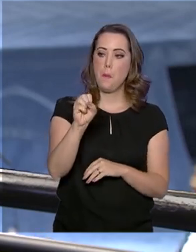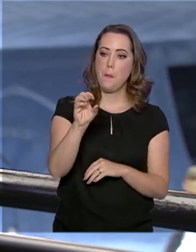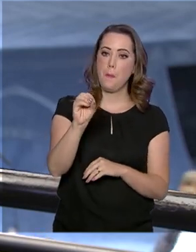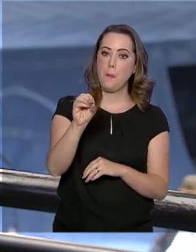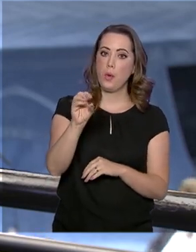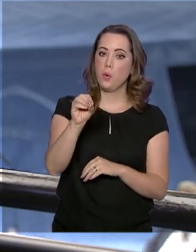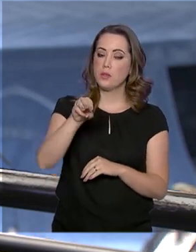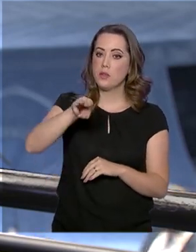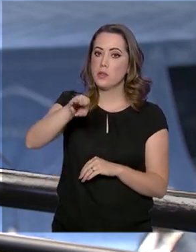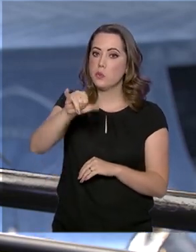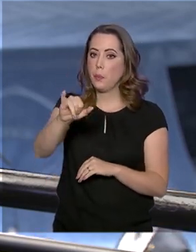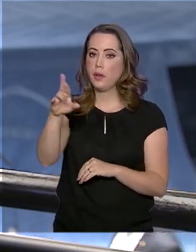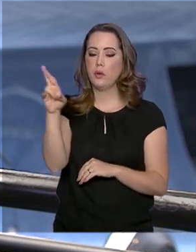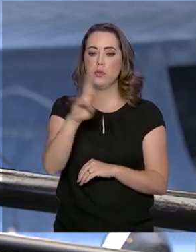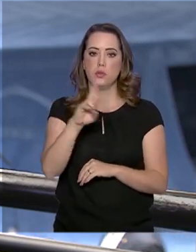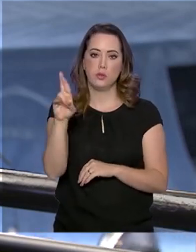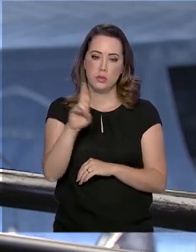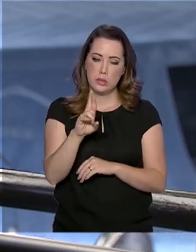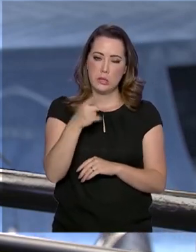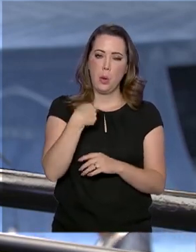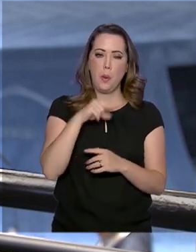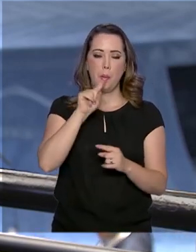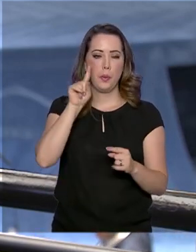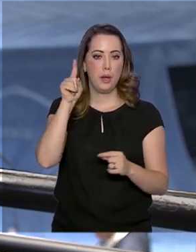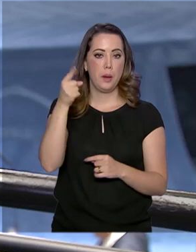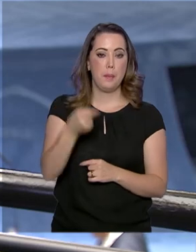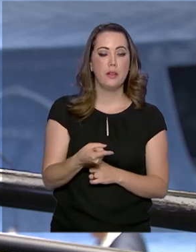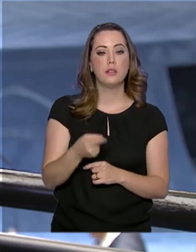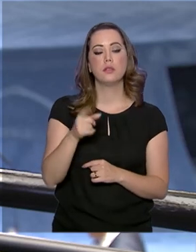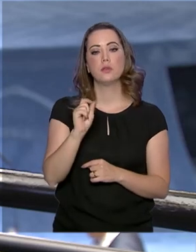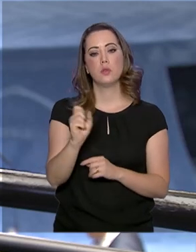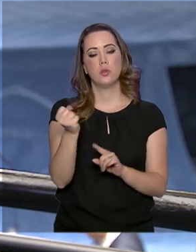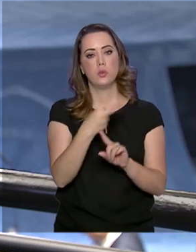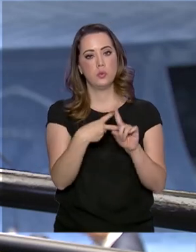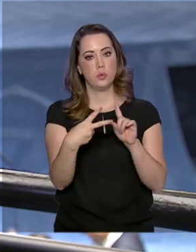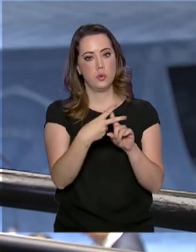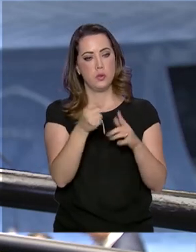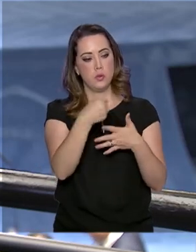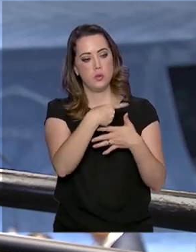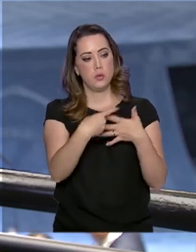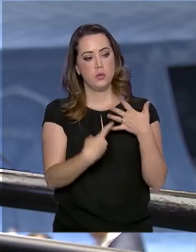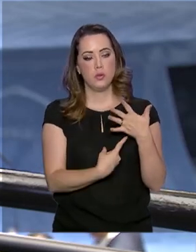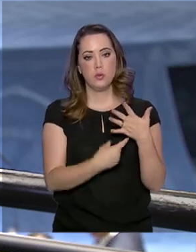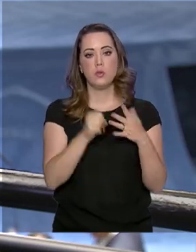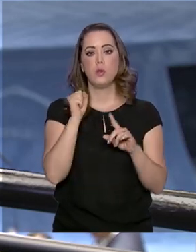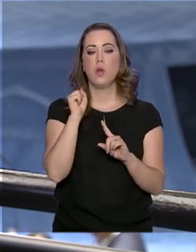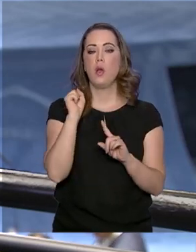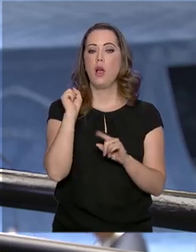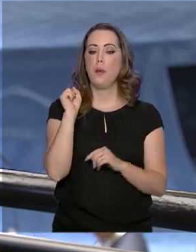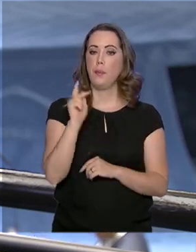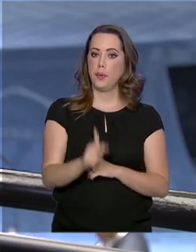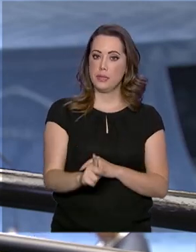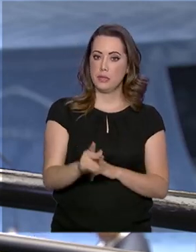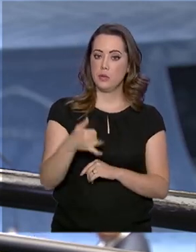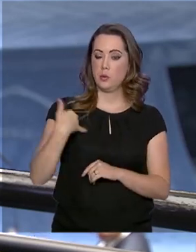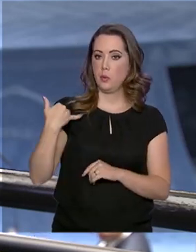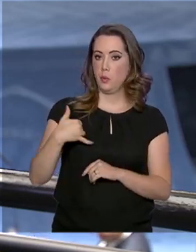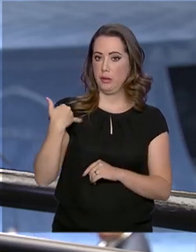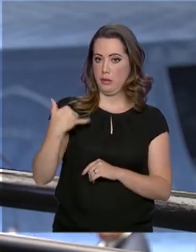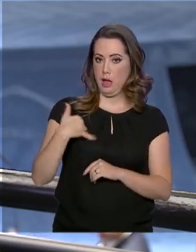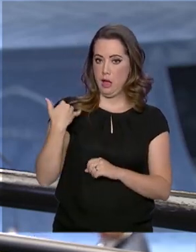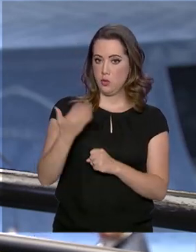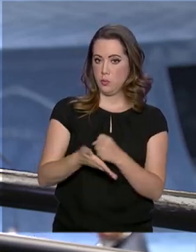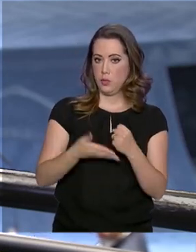bilhões de reais. Ela estabelece a reforma da Previdência, entre outras coisas, a aposentadoria com idade mínima de